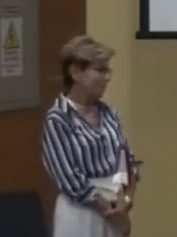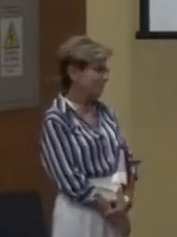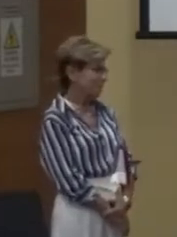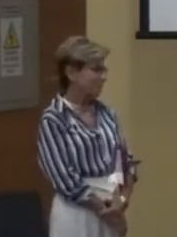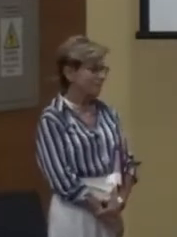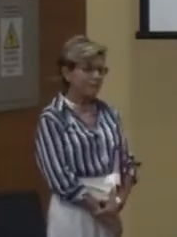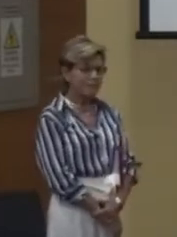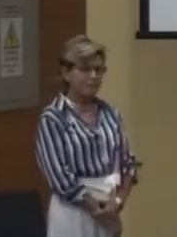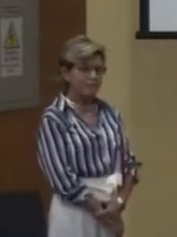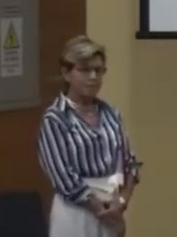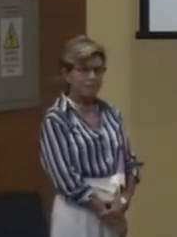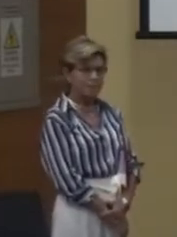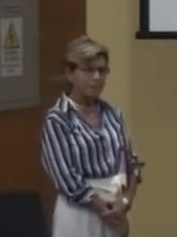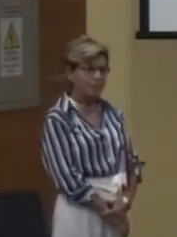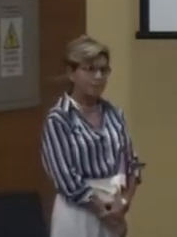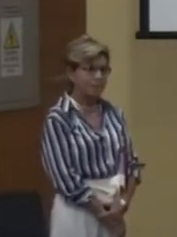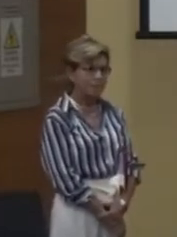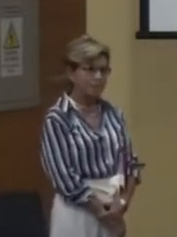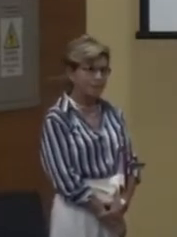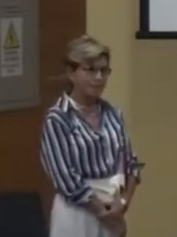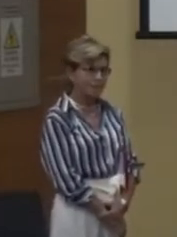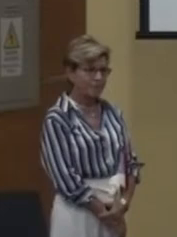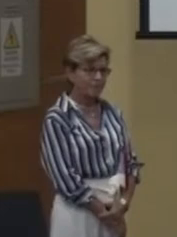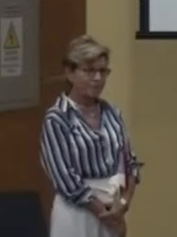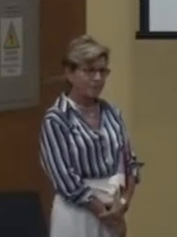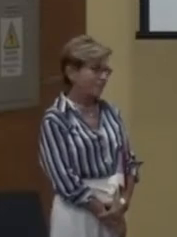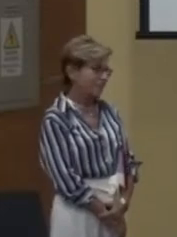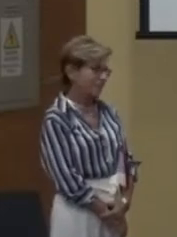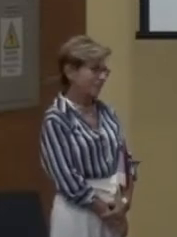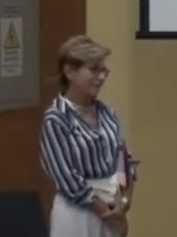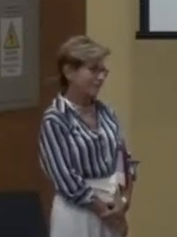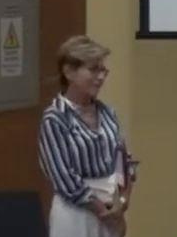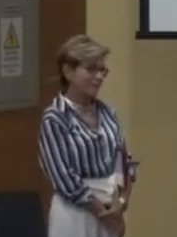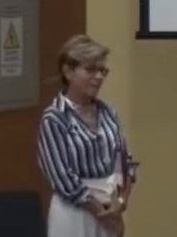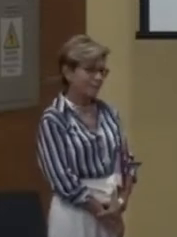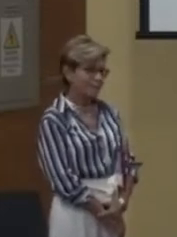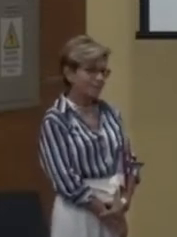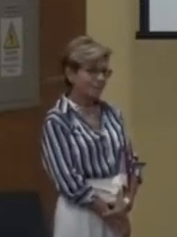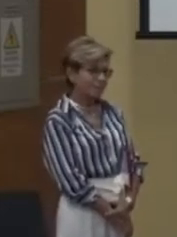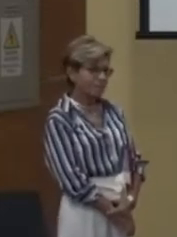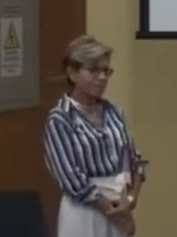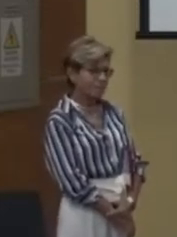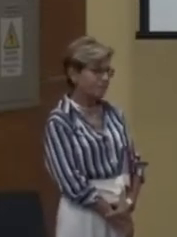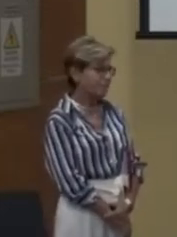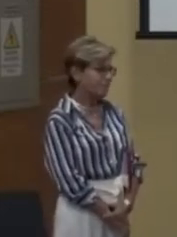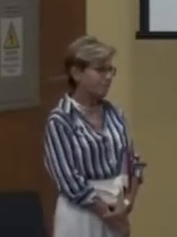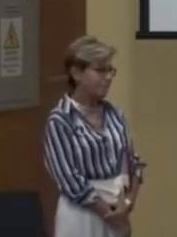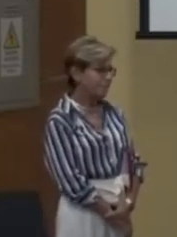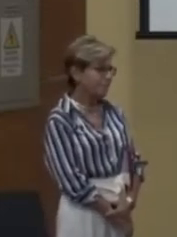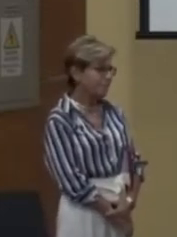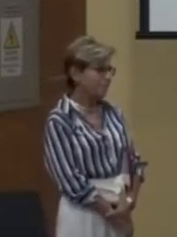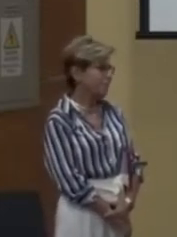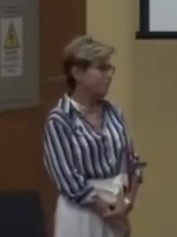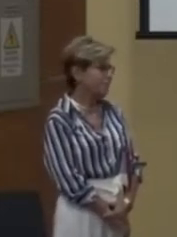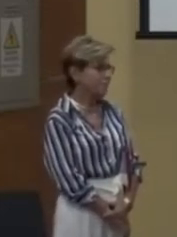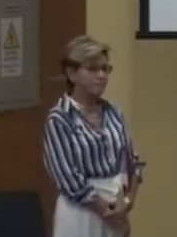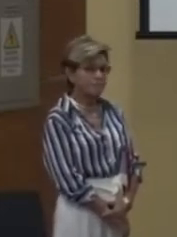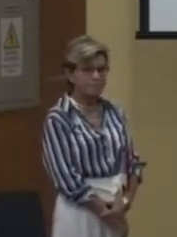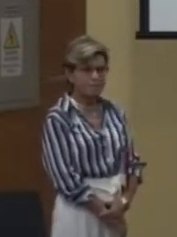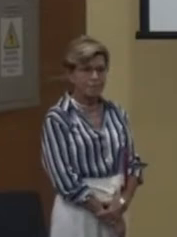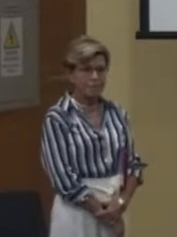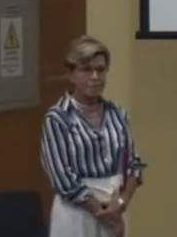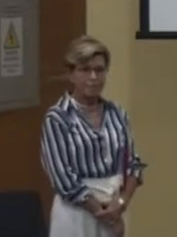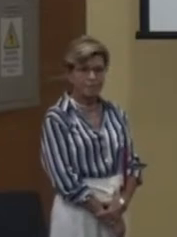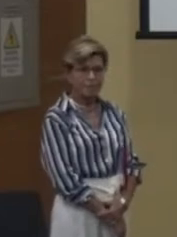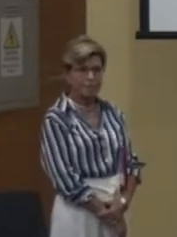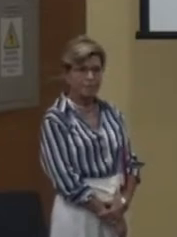E o professor doutor Ricardo Rissilvinha, coordenador do Centro de Excelência em Estudos do Lazer e diretor da Escola